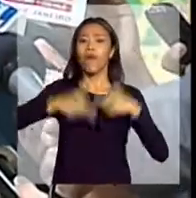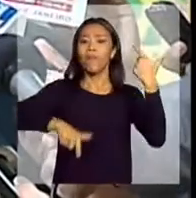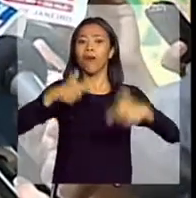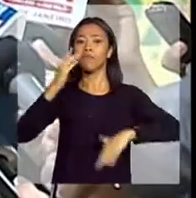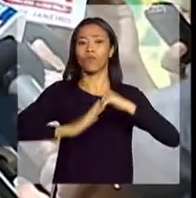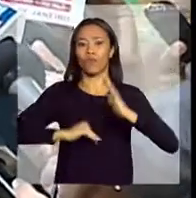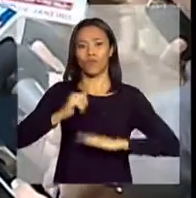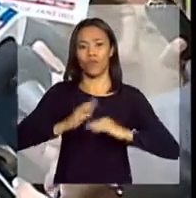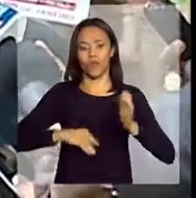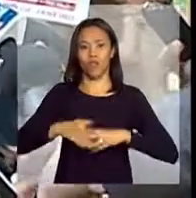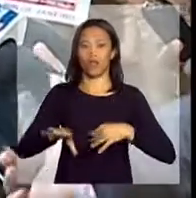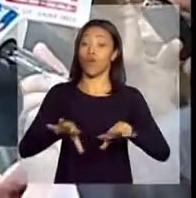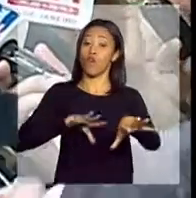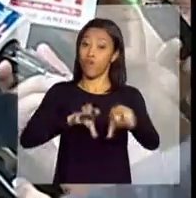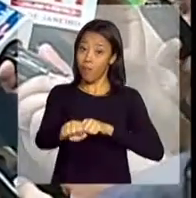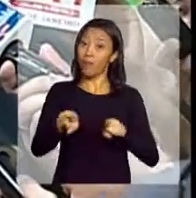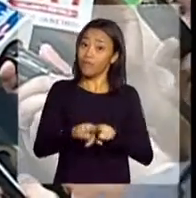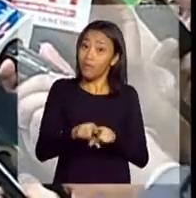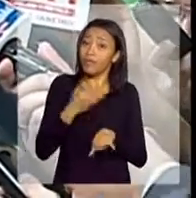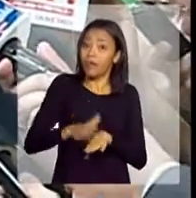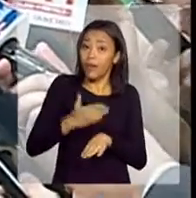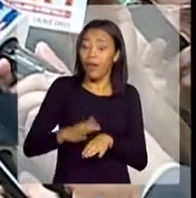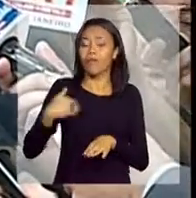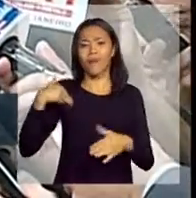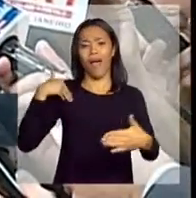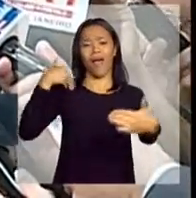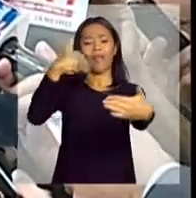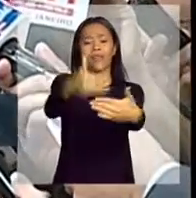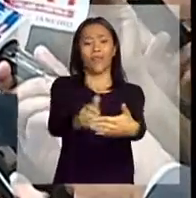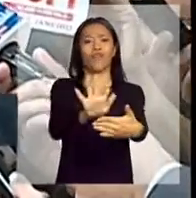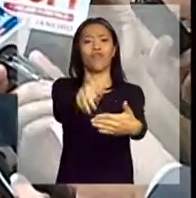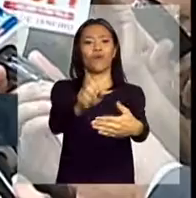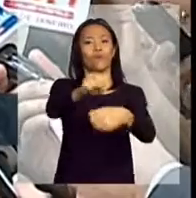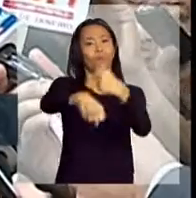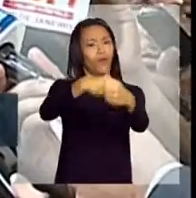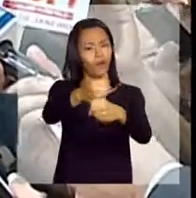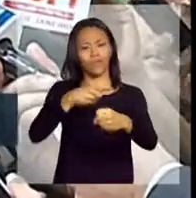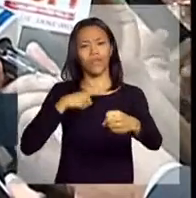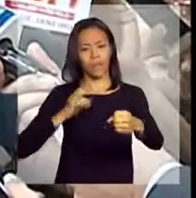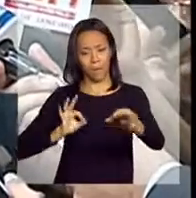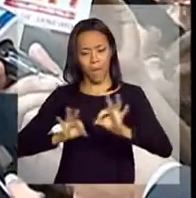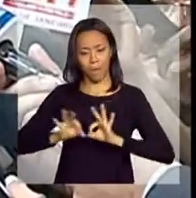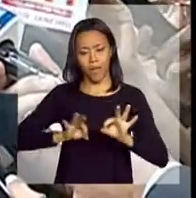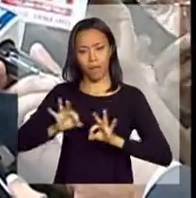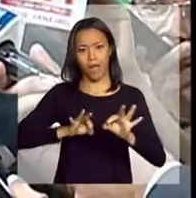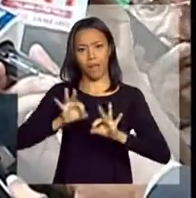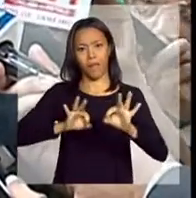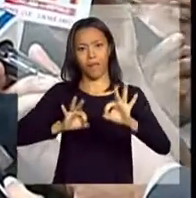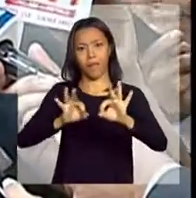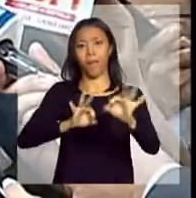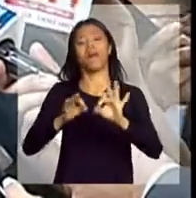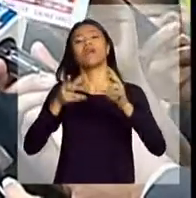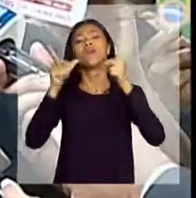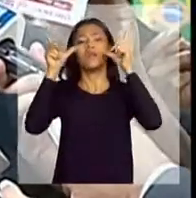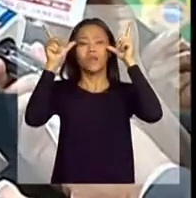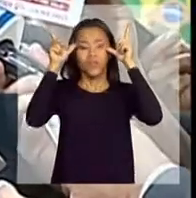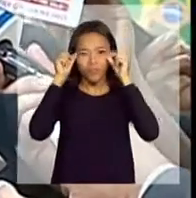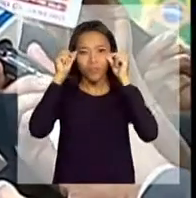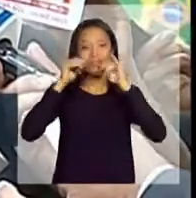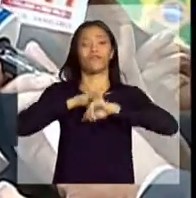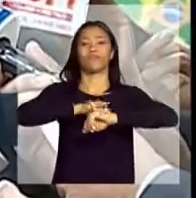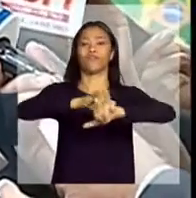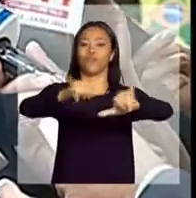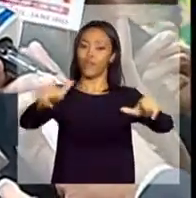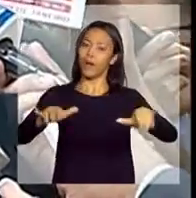treinados e formados, mas nós temos tempo até o exame no final do ano e tomar todas essas providências e dar a mesma tranquilidade que nós demos no ano